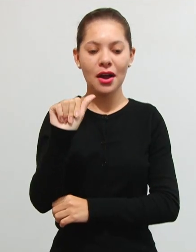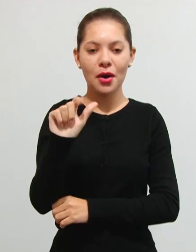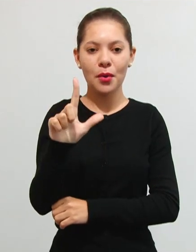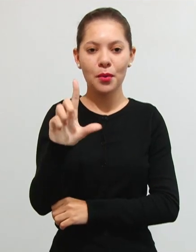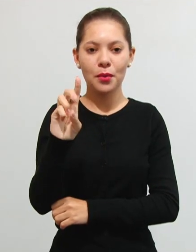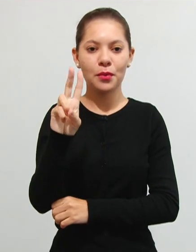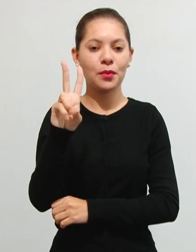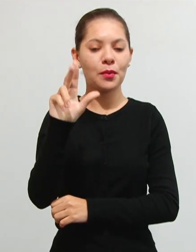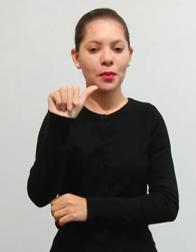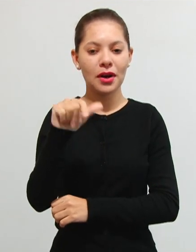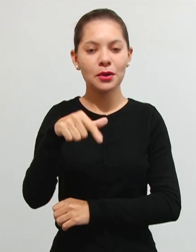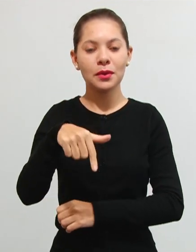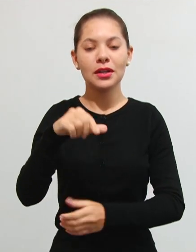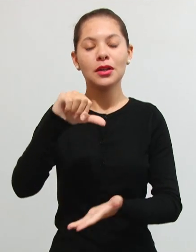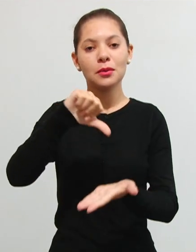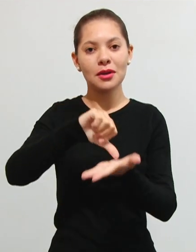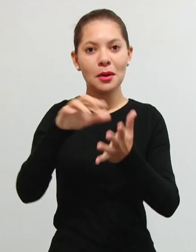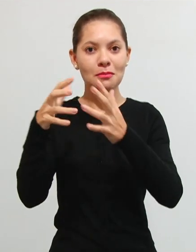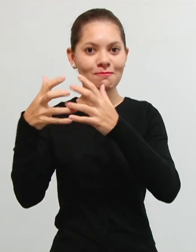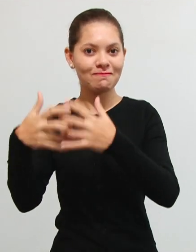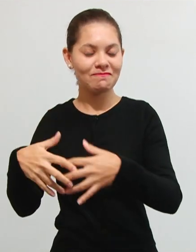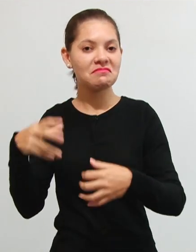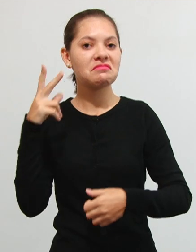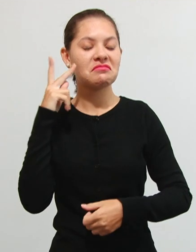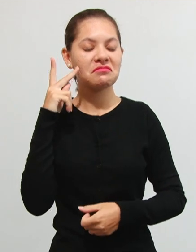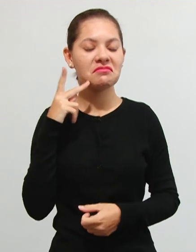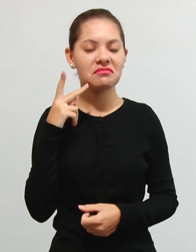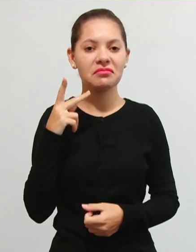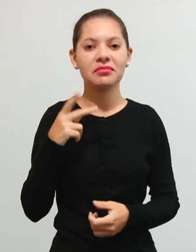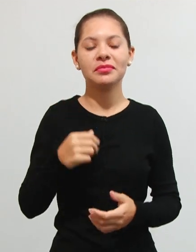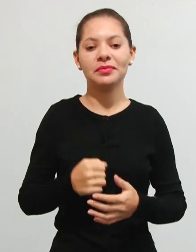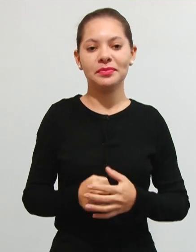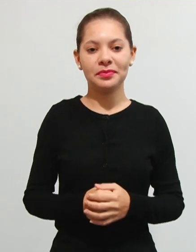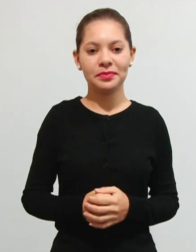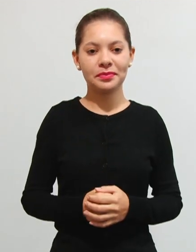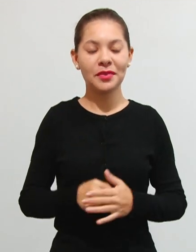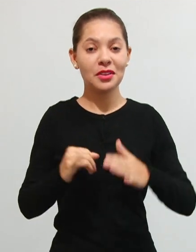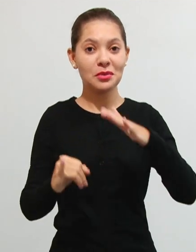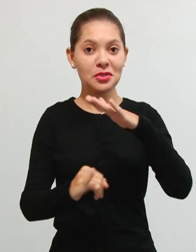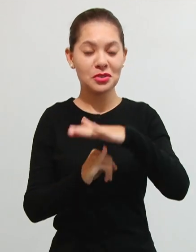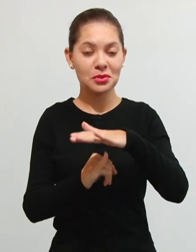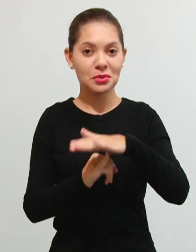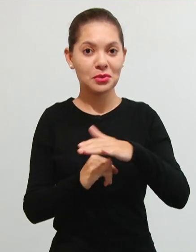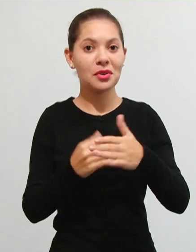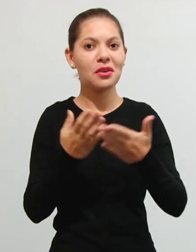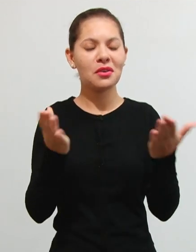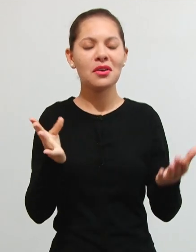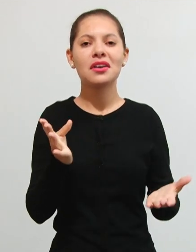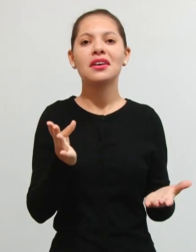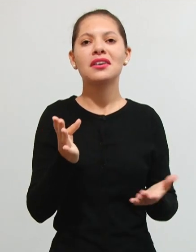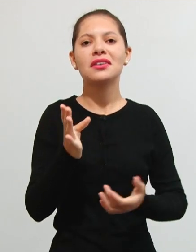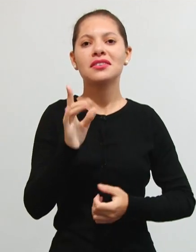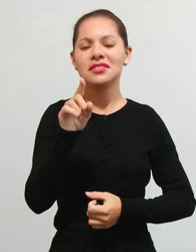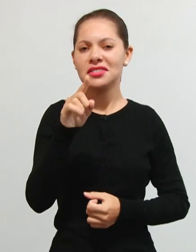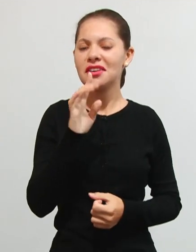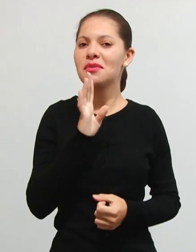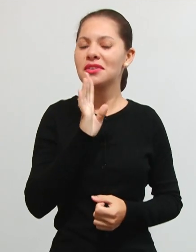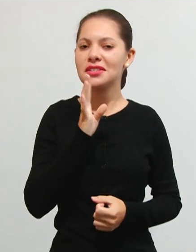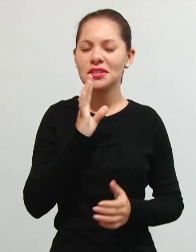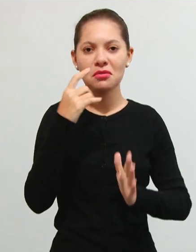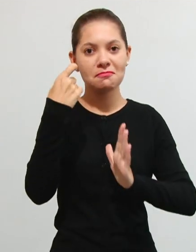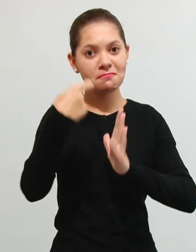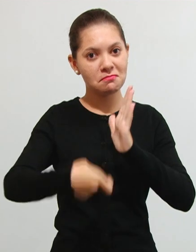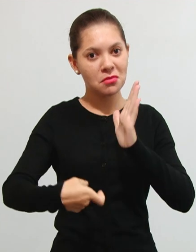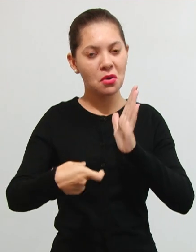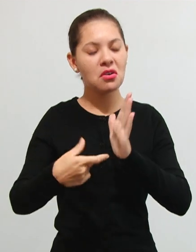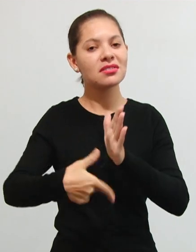Zona Norte, do Instituto Federal de Rondônia, é isso mesmo. Agora que você já conheceu um pouquinho aí dos impostos, fizemos